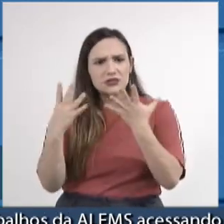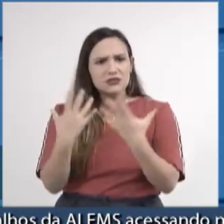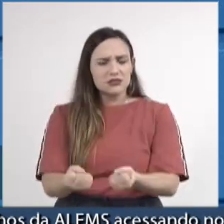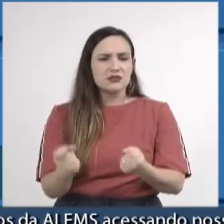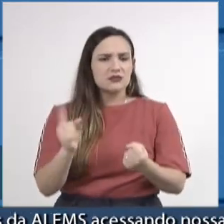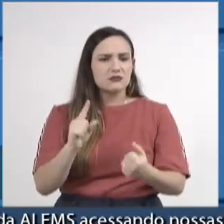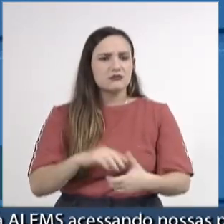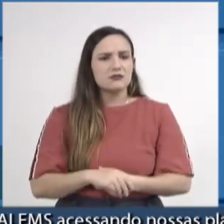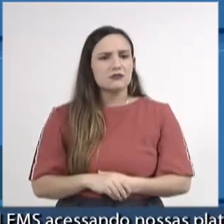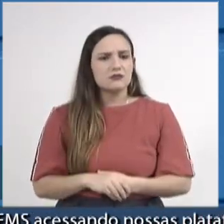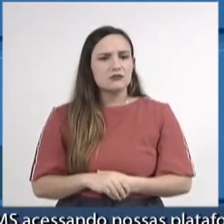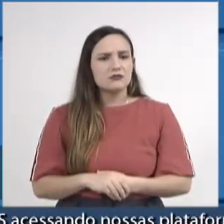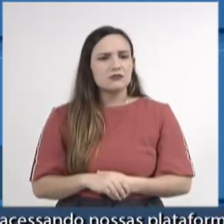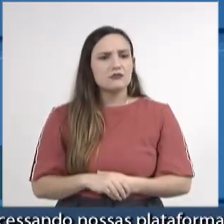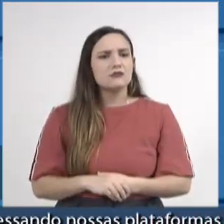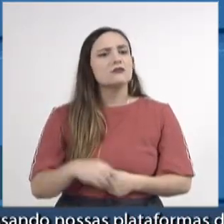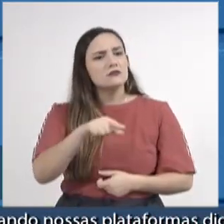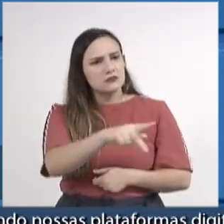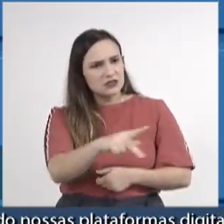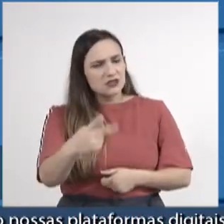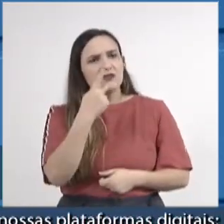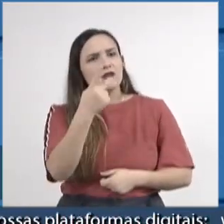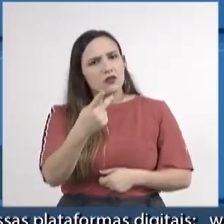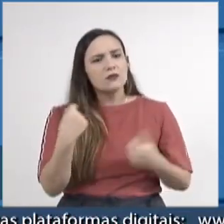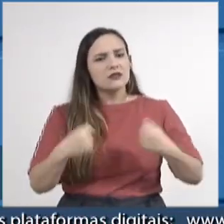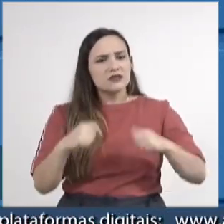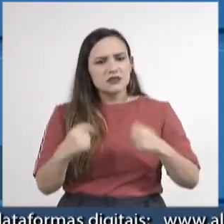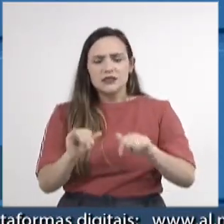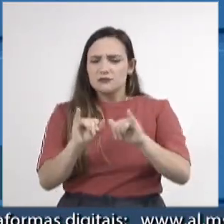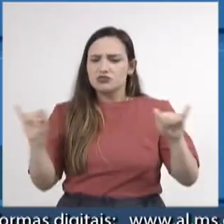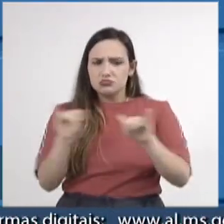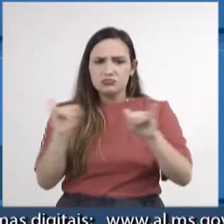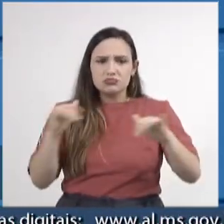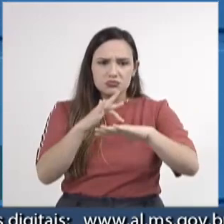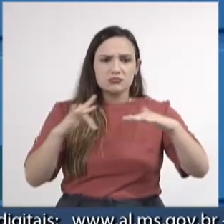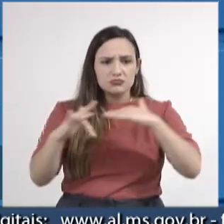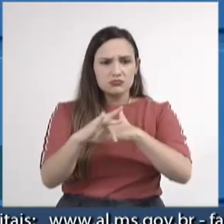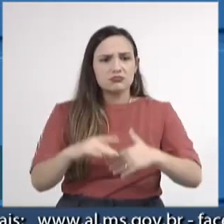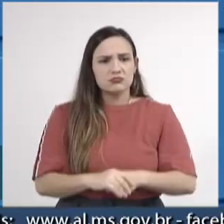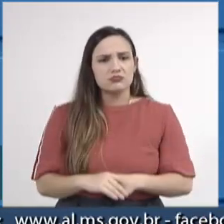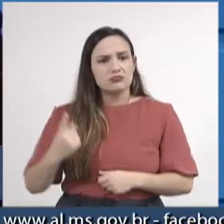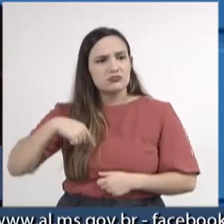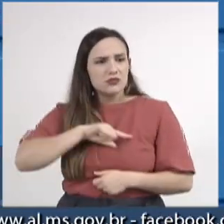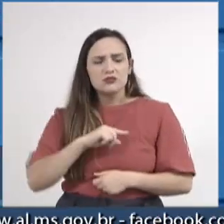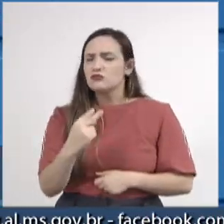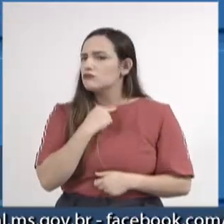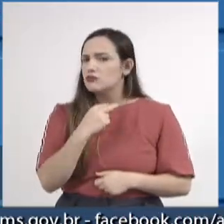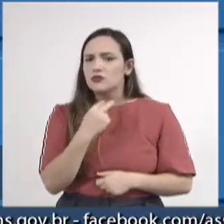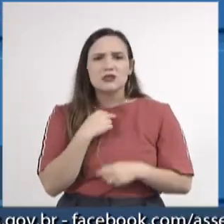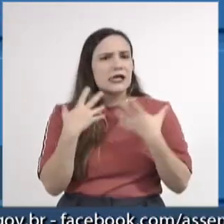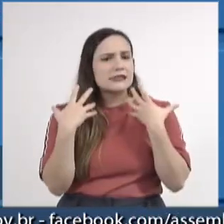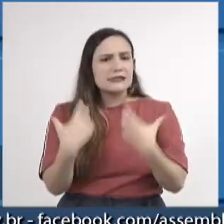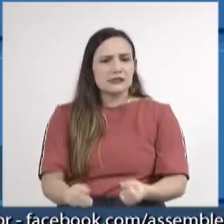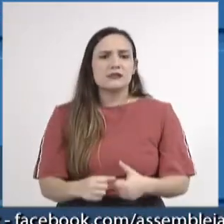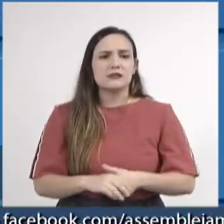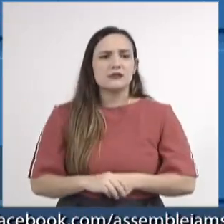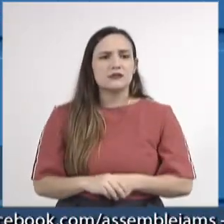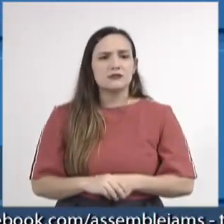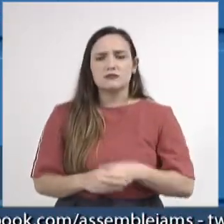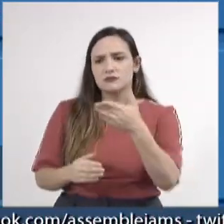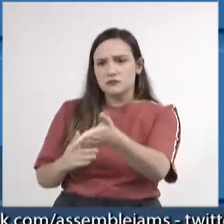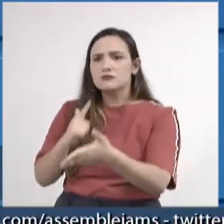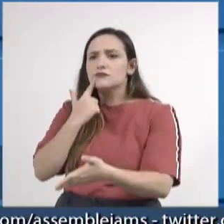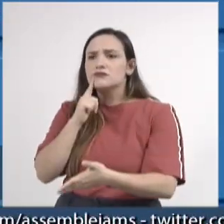ontem determinou campanhas pelas redes sociais. Nós não podemos mais admitir, deputado Londres